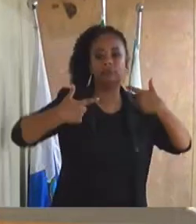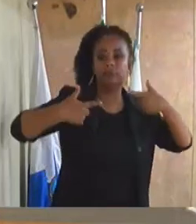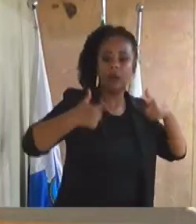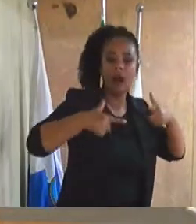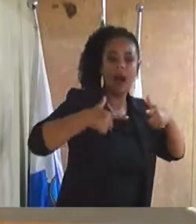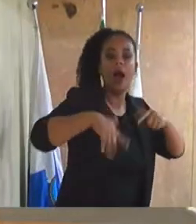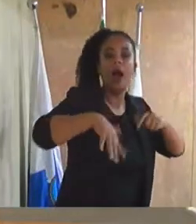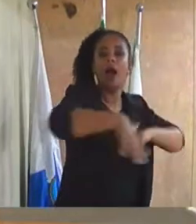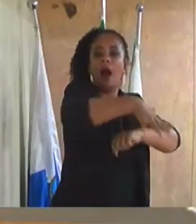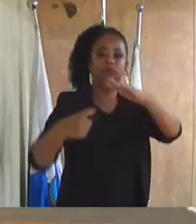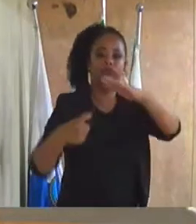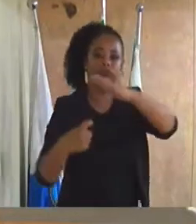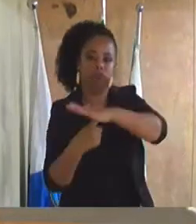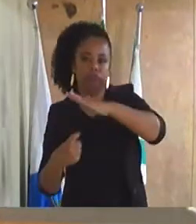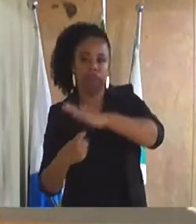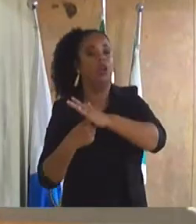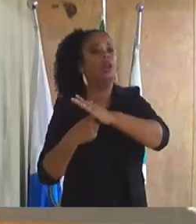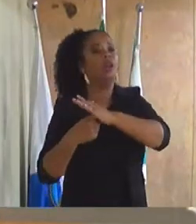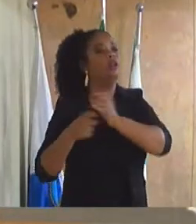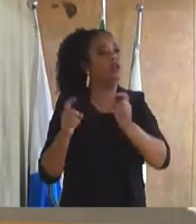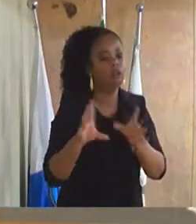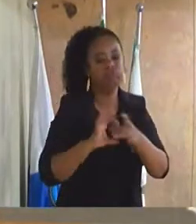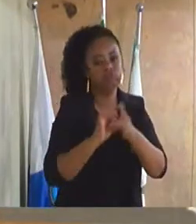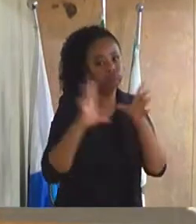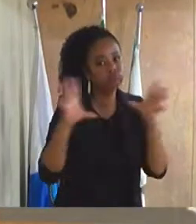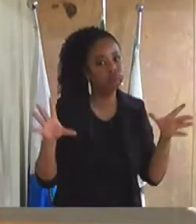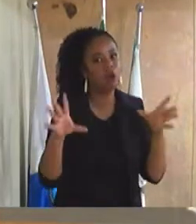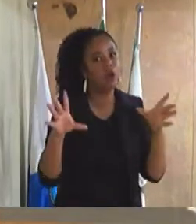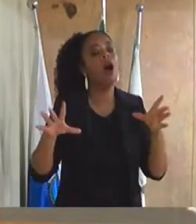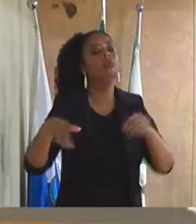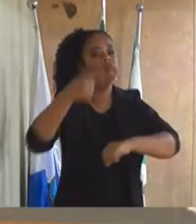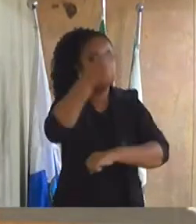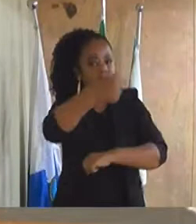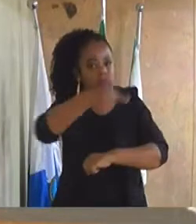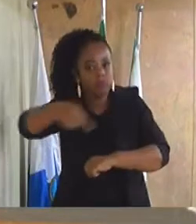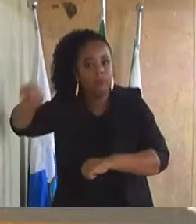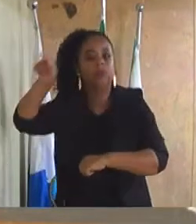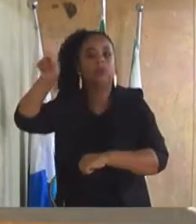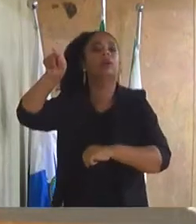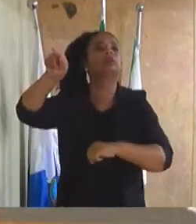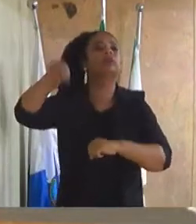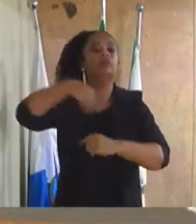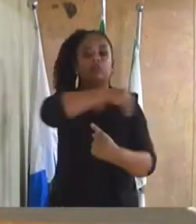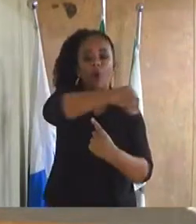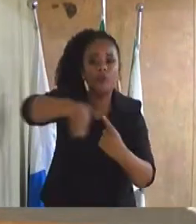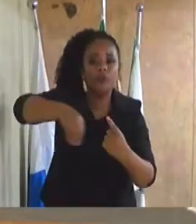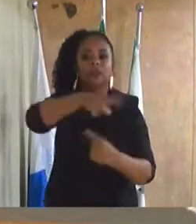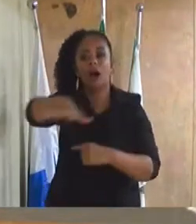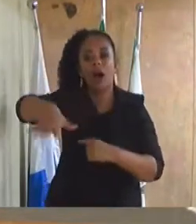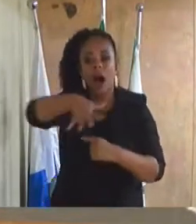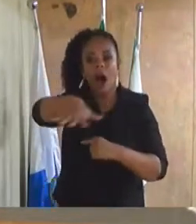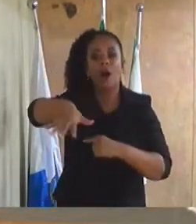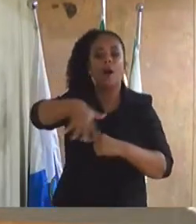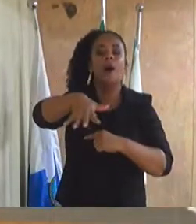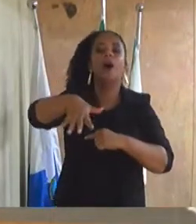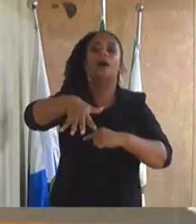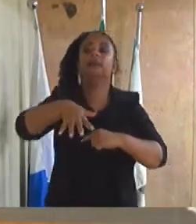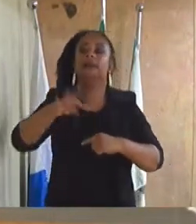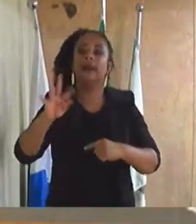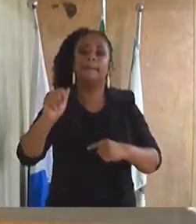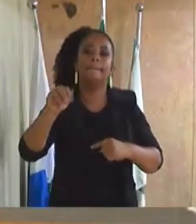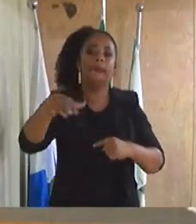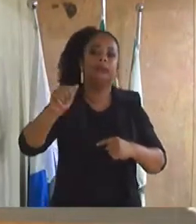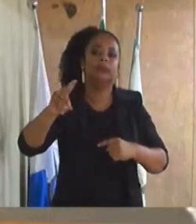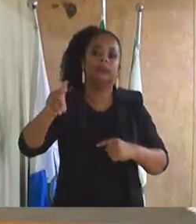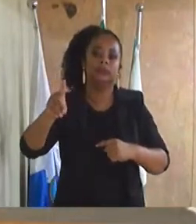Mercado Livre, evento semanal que ocorre na área que engloba a Rua Almirante Tamandaré, nas